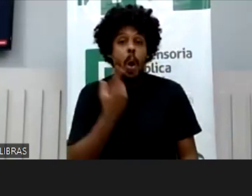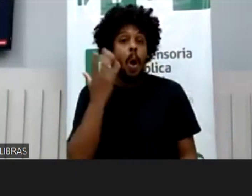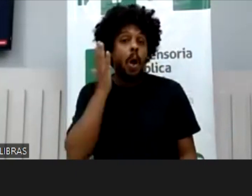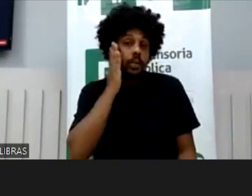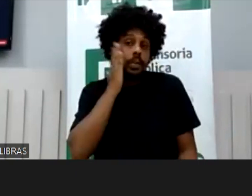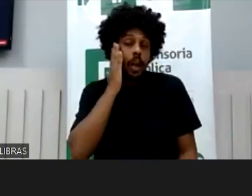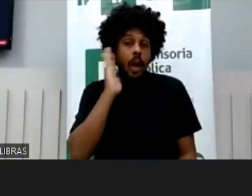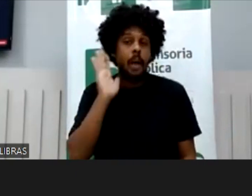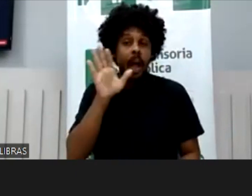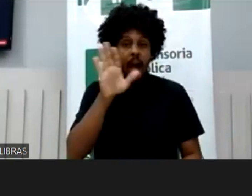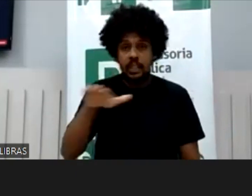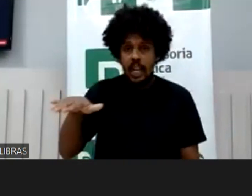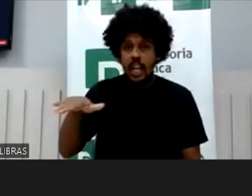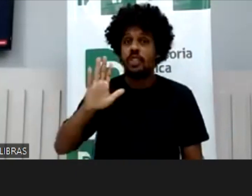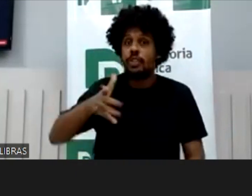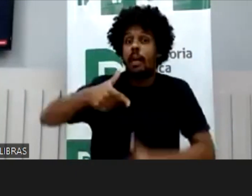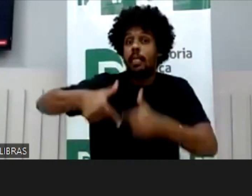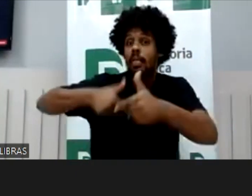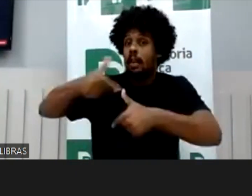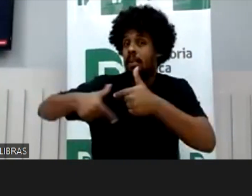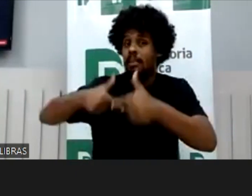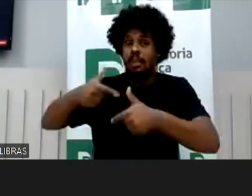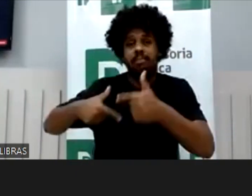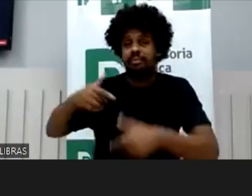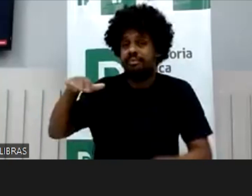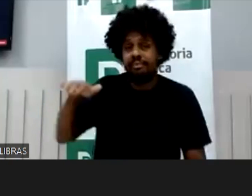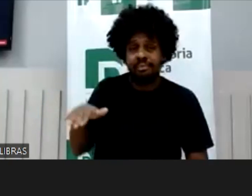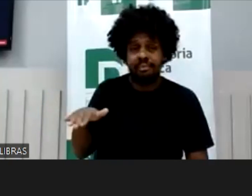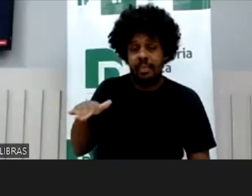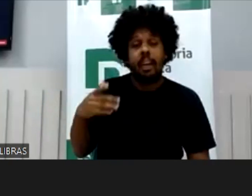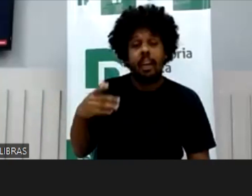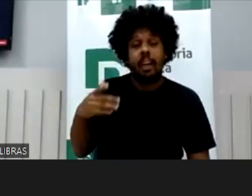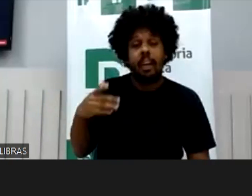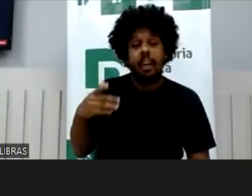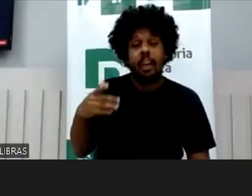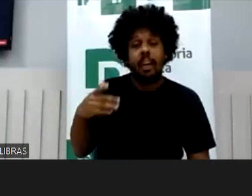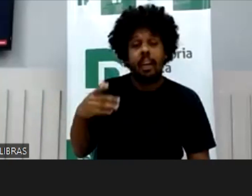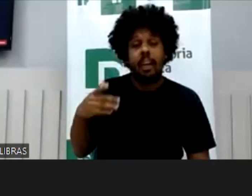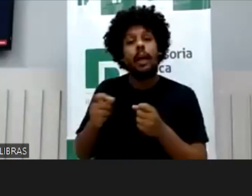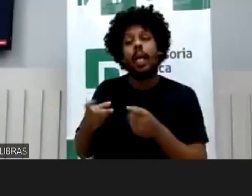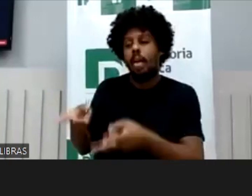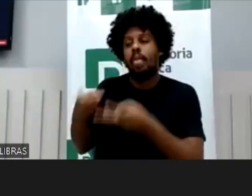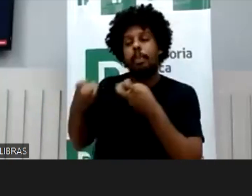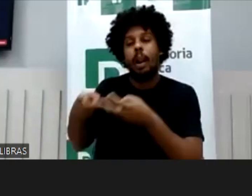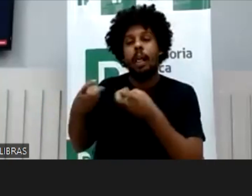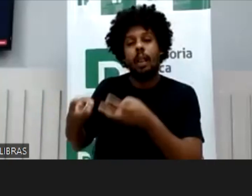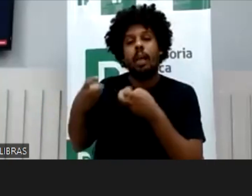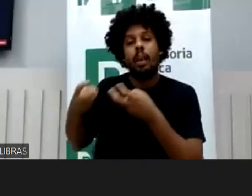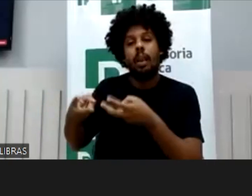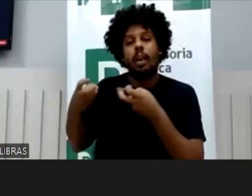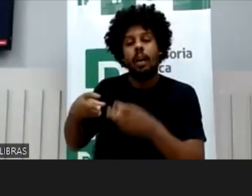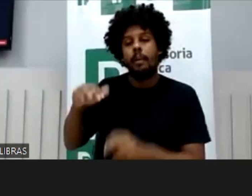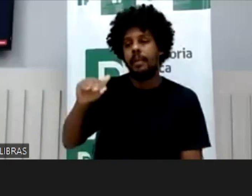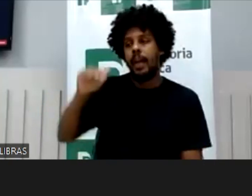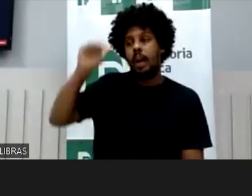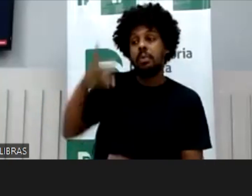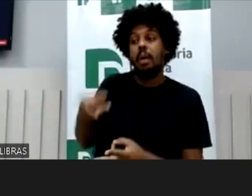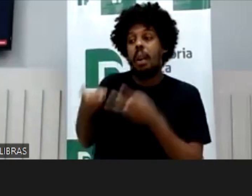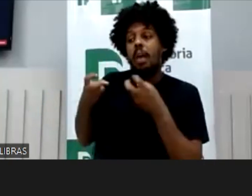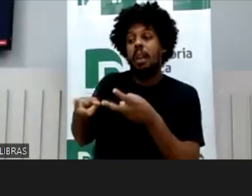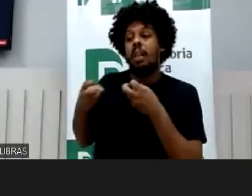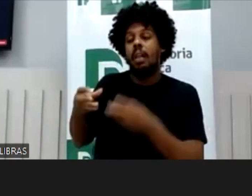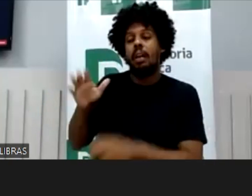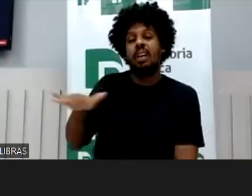estão de certo modo trabalhando, e isso é que a exploração do trabalho infantil é legal, não é legal, né, e